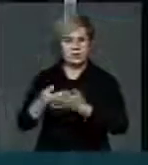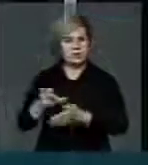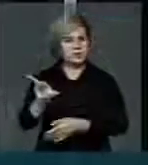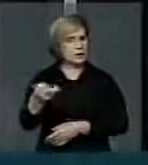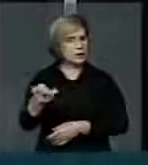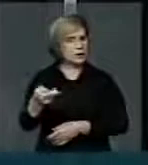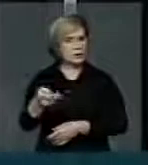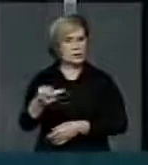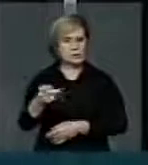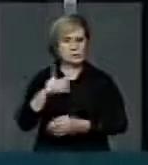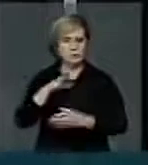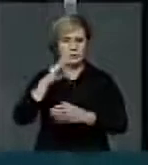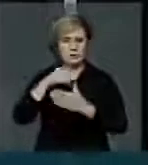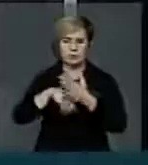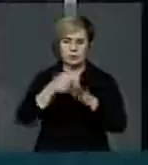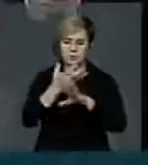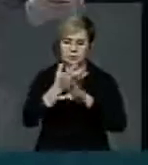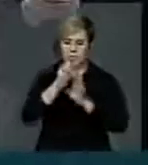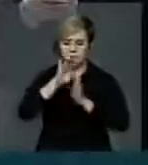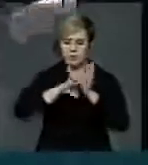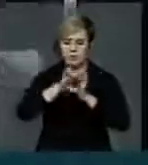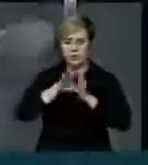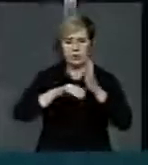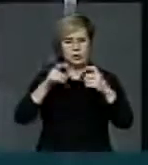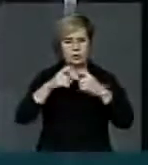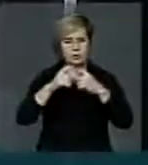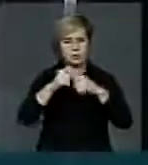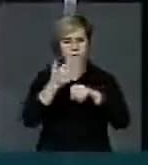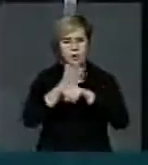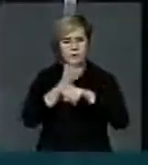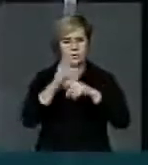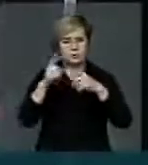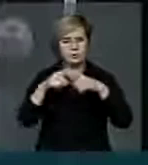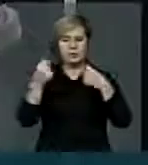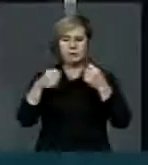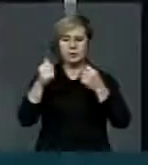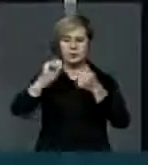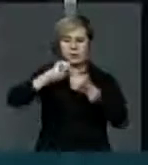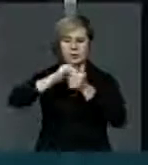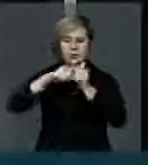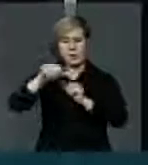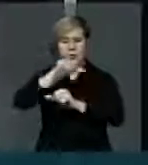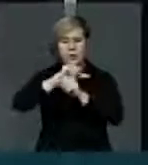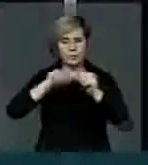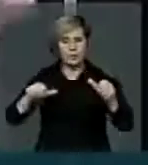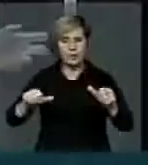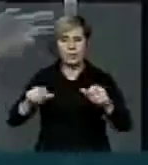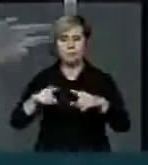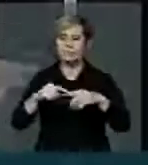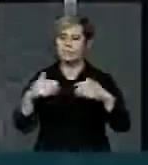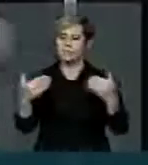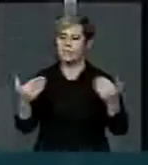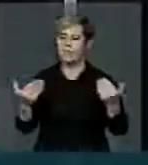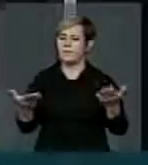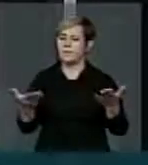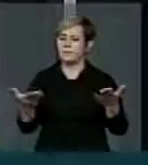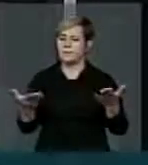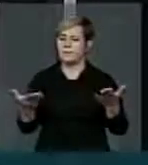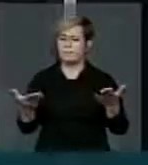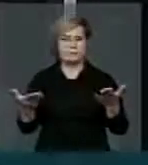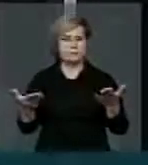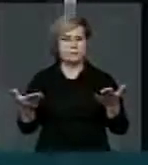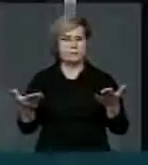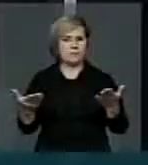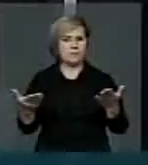do currículo médico, se há erro na prática médica, isso tem que ser corrigido. Mas abrir, porque não tem solução, isso é